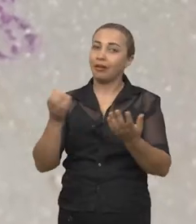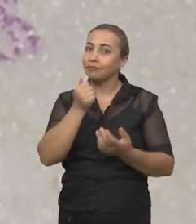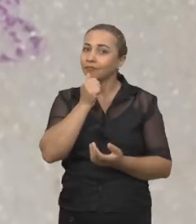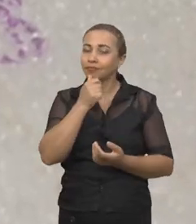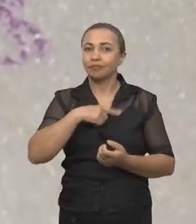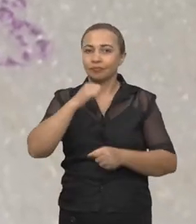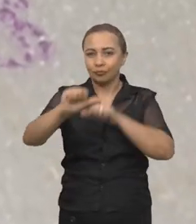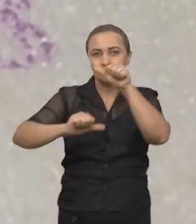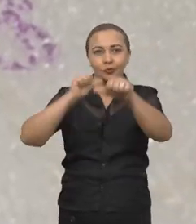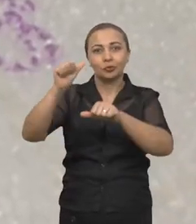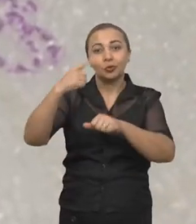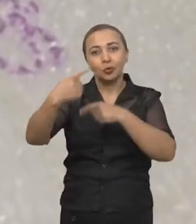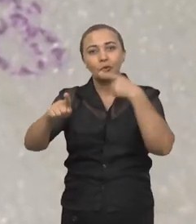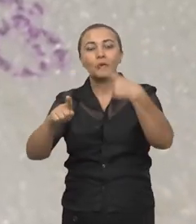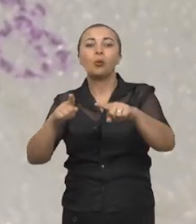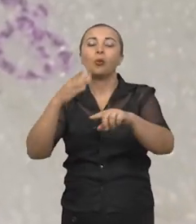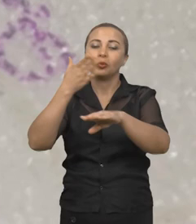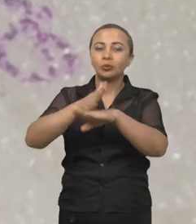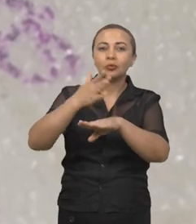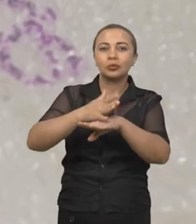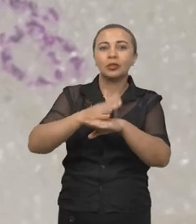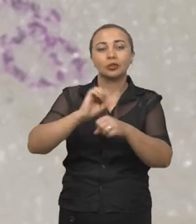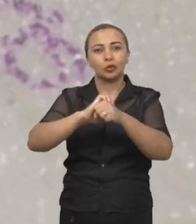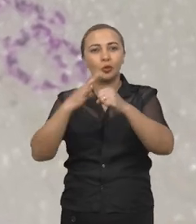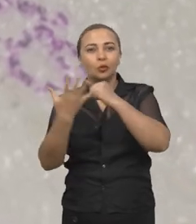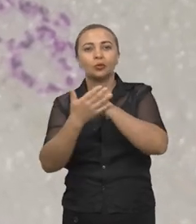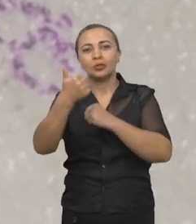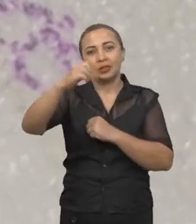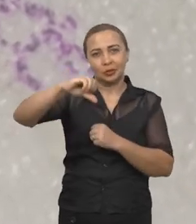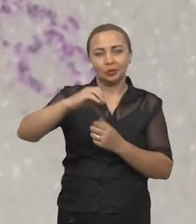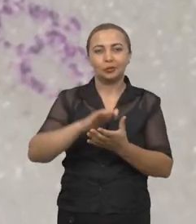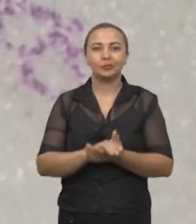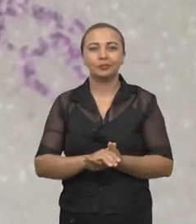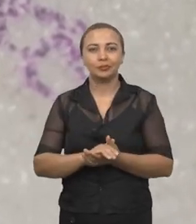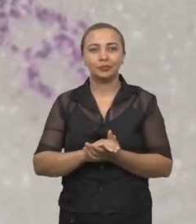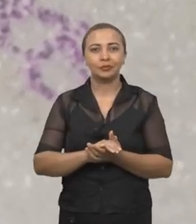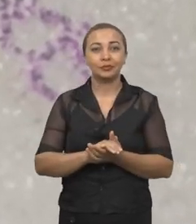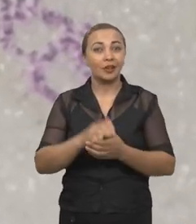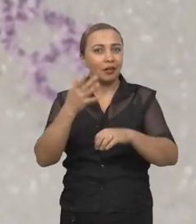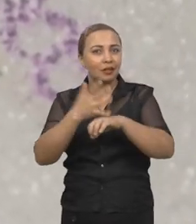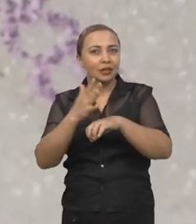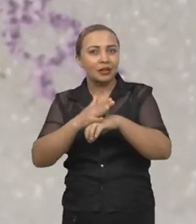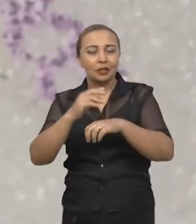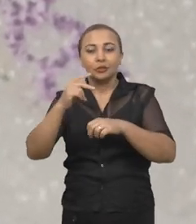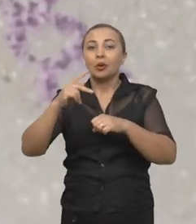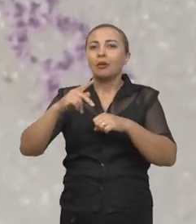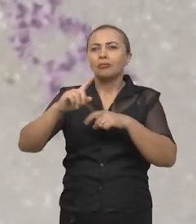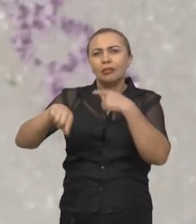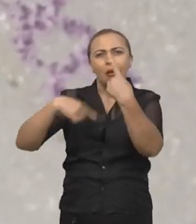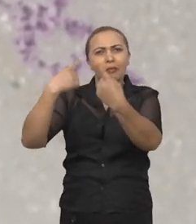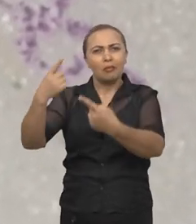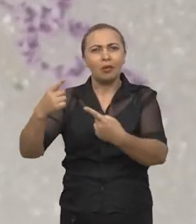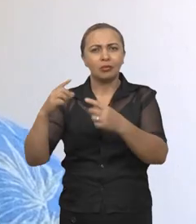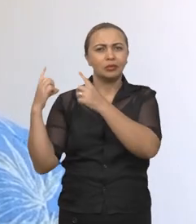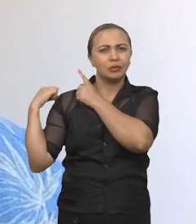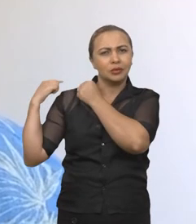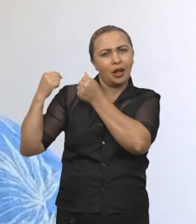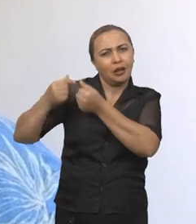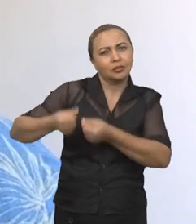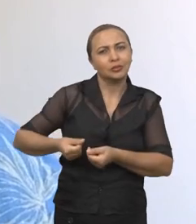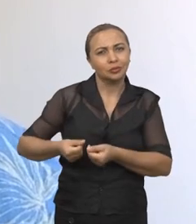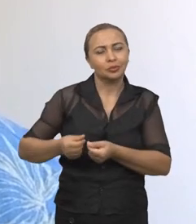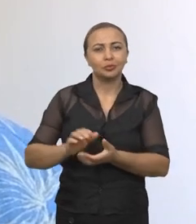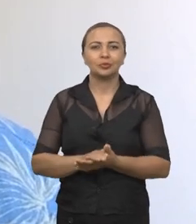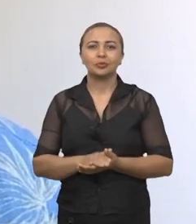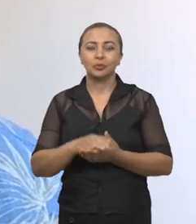desenvolvimento de outro teste para diagnóstico de Covid-19. São testes mais tradicionais, no sentido de